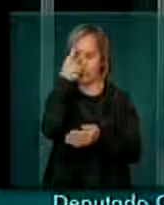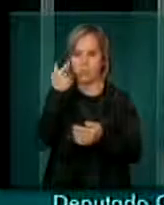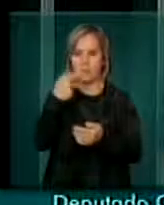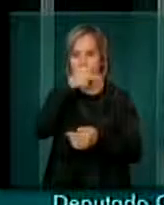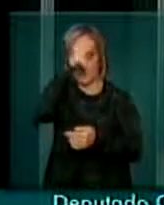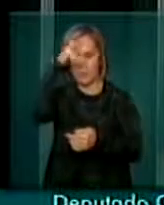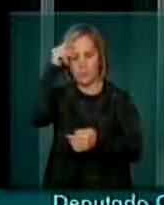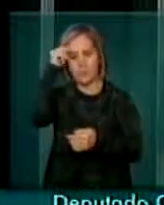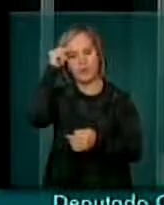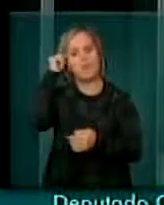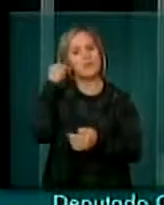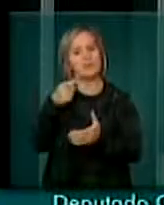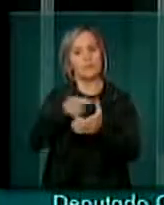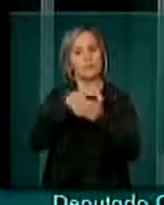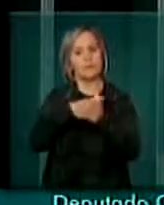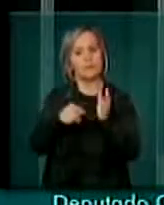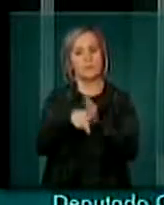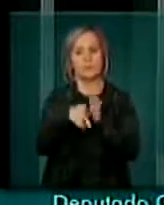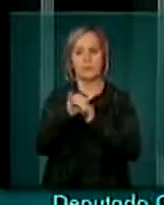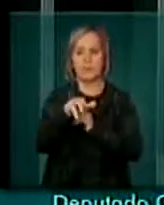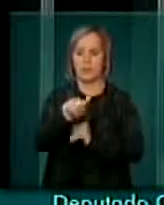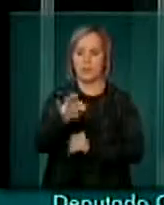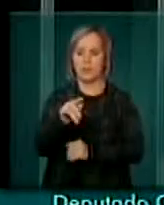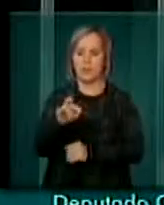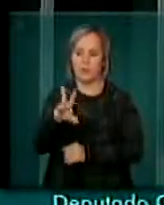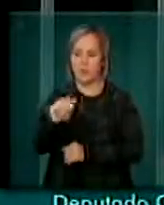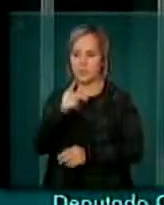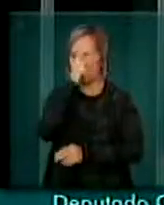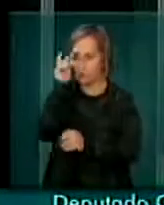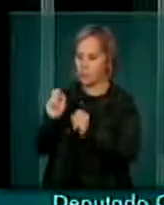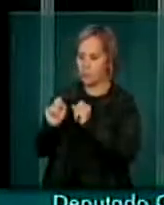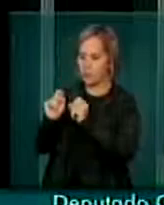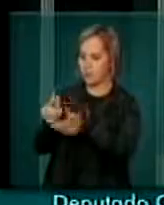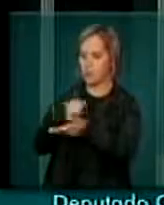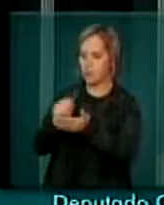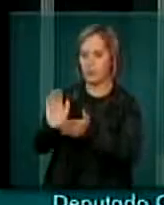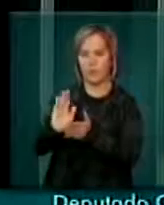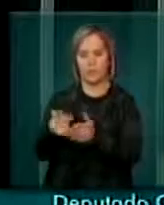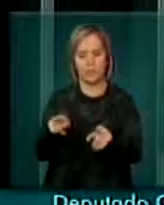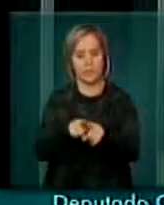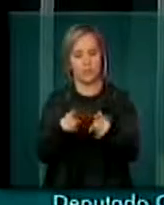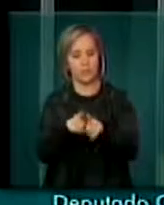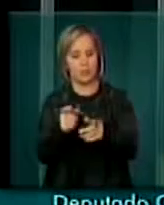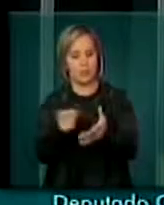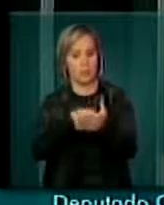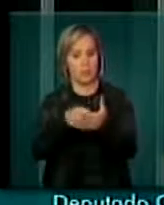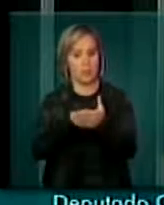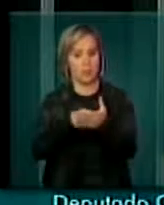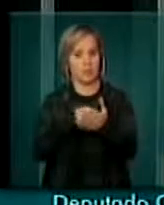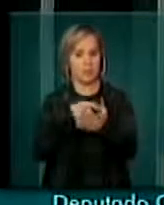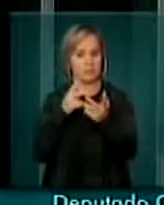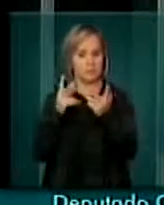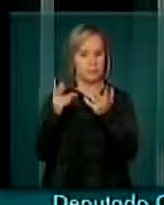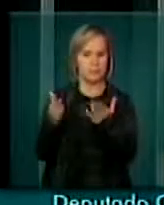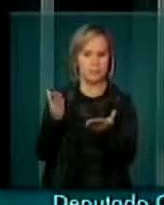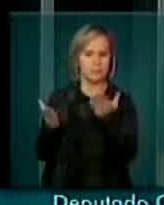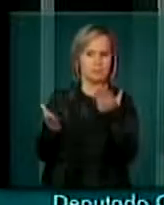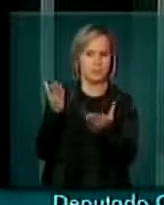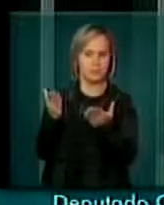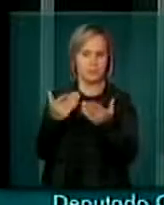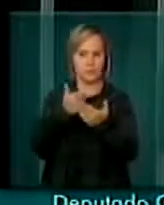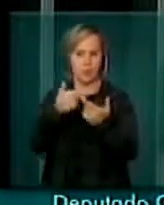taxação do inativo. Eu acredito que a implantação da taxação do inativo não correspondeu àquilo que